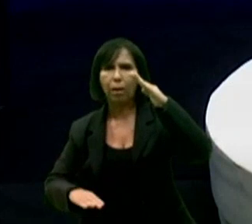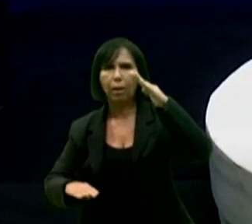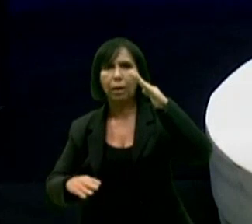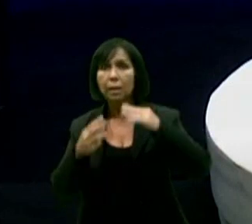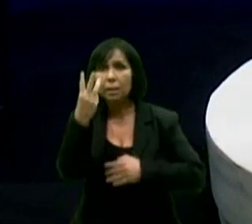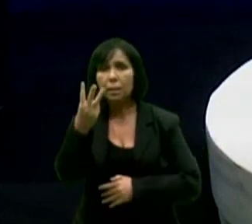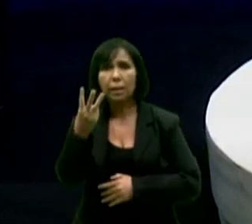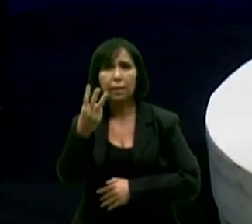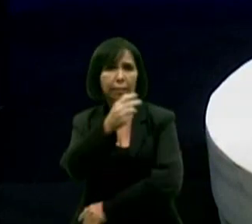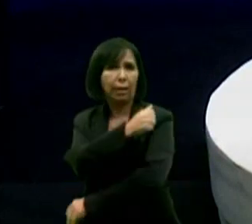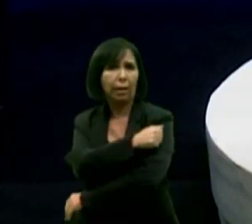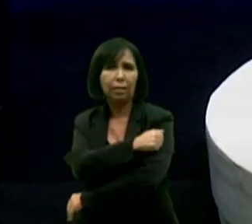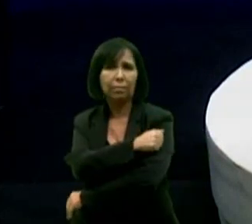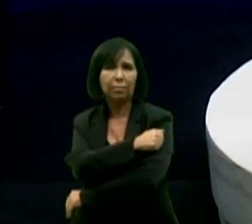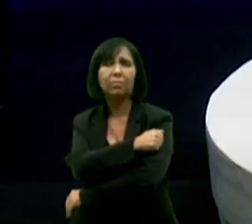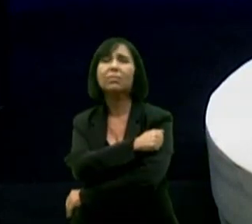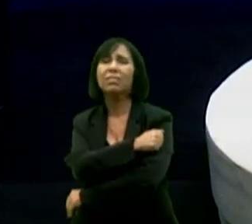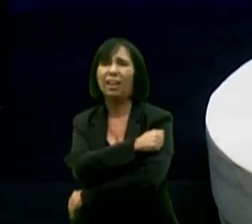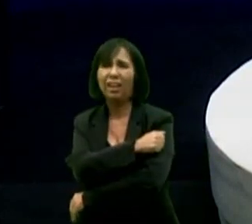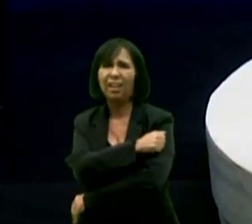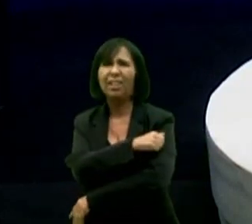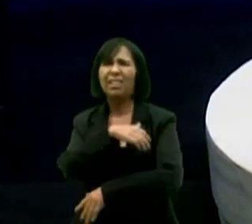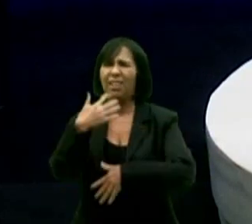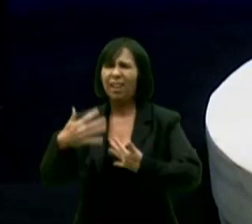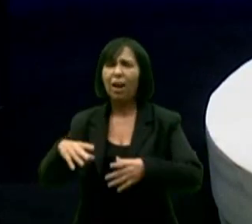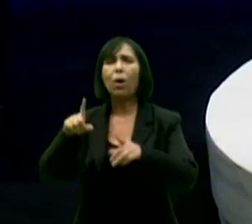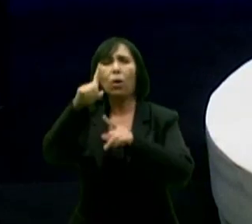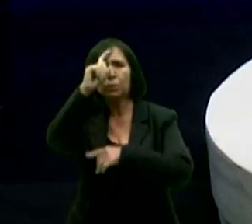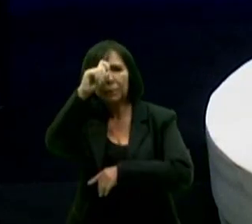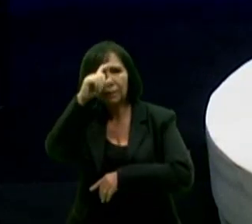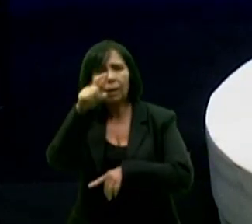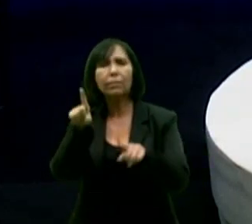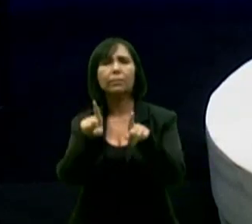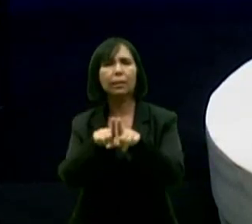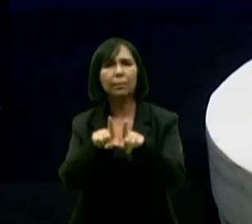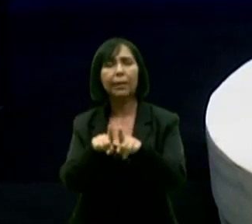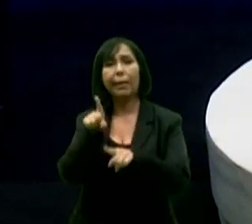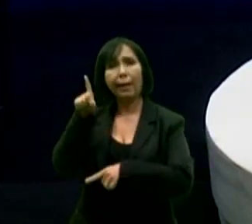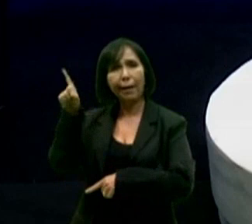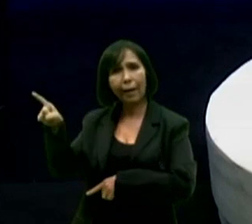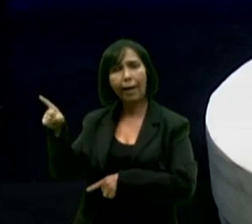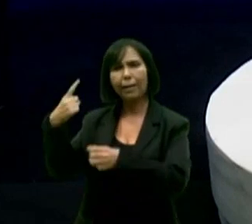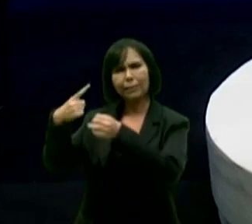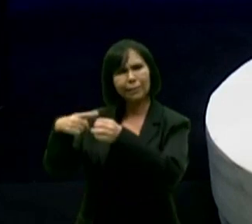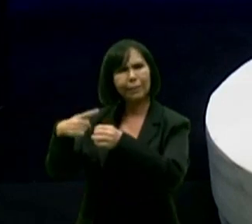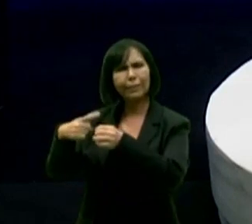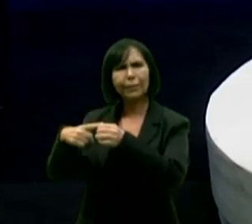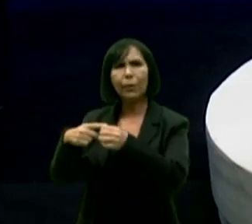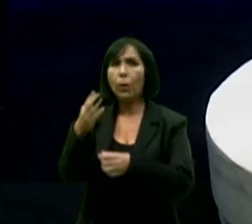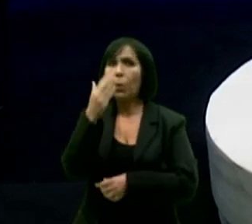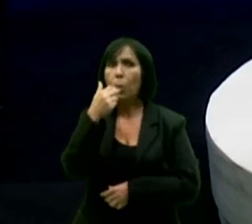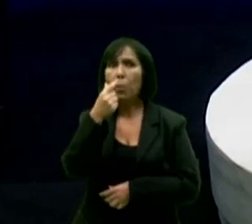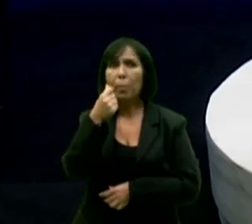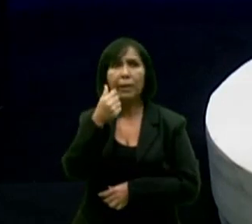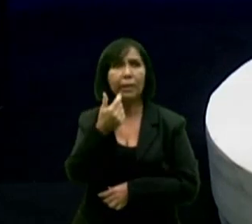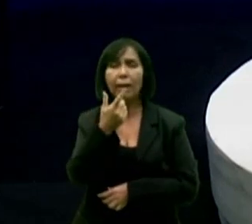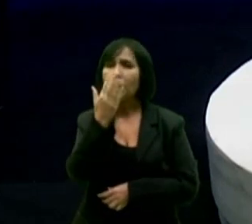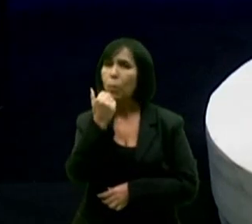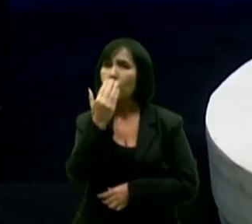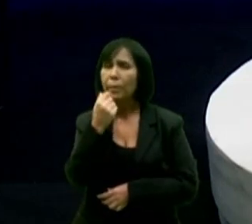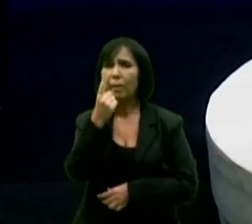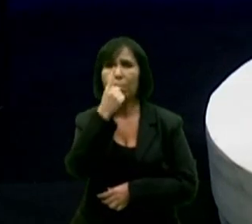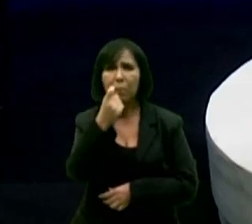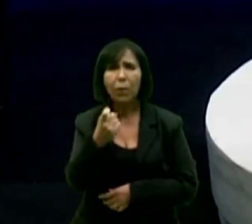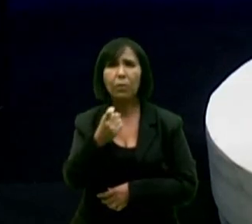liceu paraibano, um símbolo da educação, pichado, em Assunção, se vindo merenda estragada para os alunos. Escola em tempo